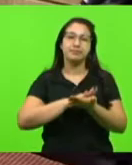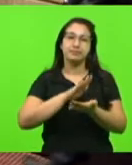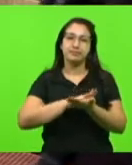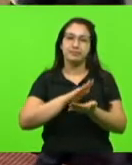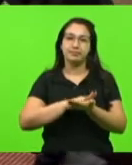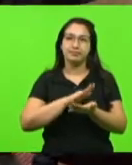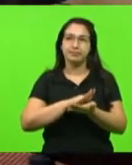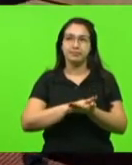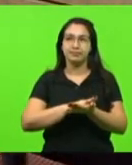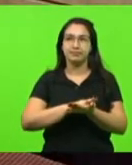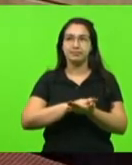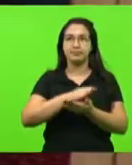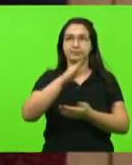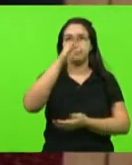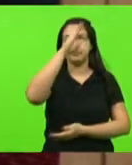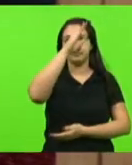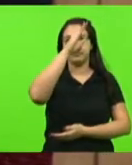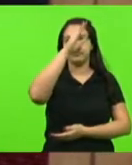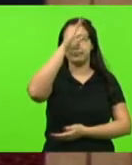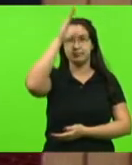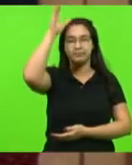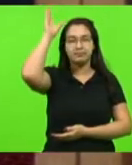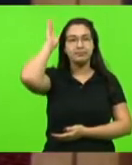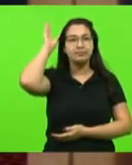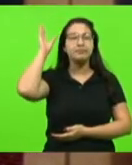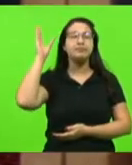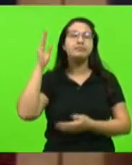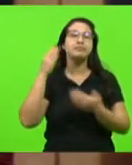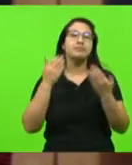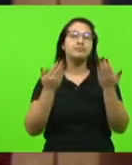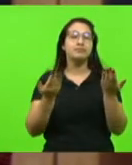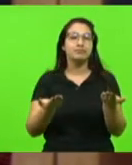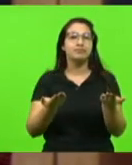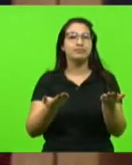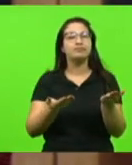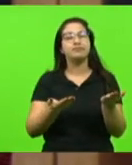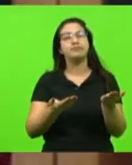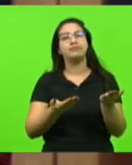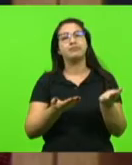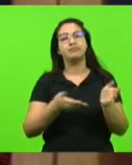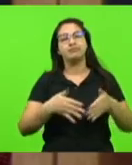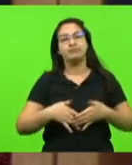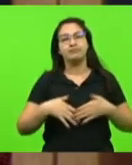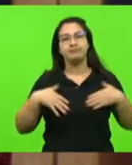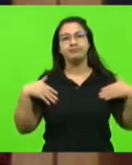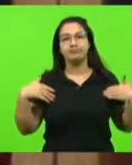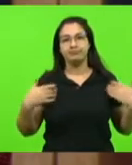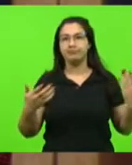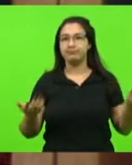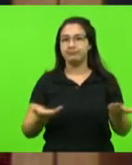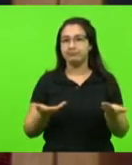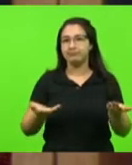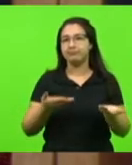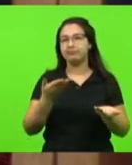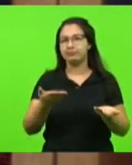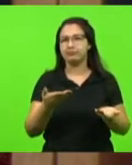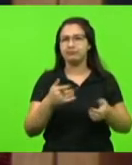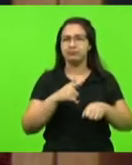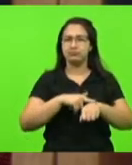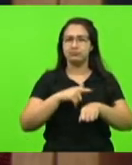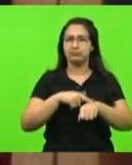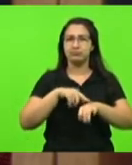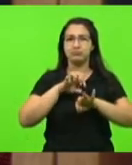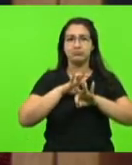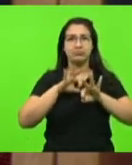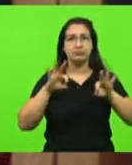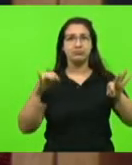Dionei pelo trabalho que vem empreendendo à frente da polícia militar e enaltecer esse momento, porque ele toma um tempo preciosíssimo